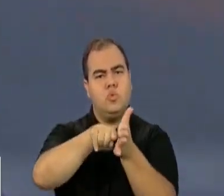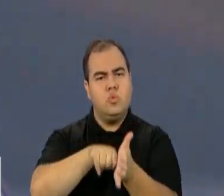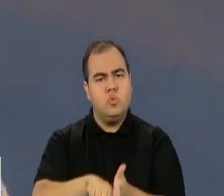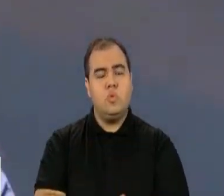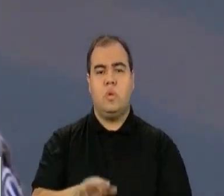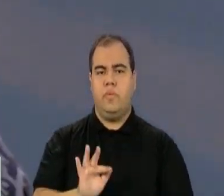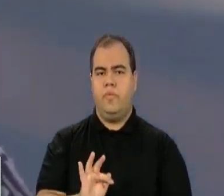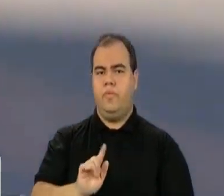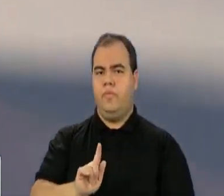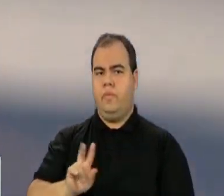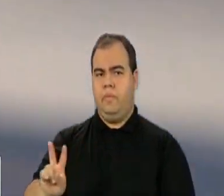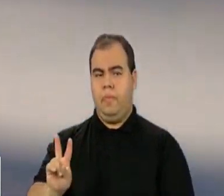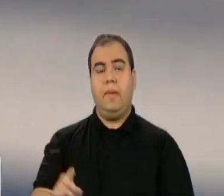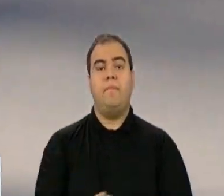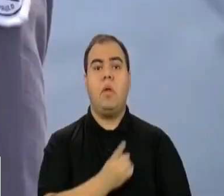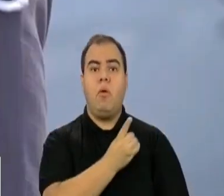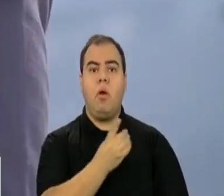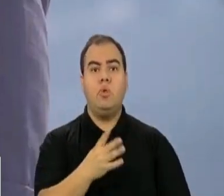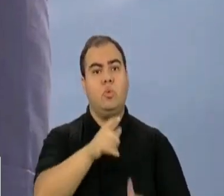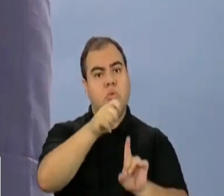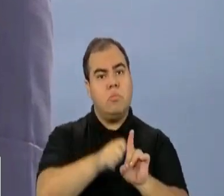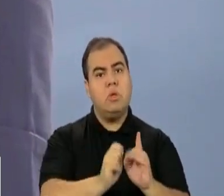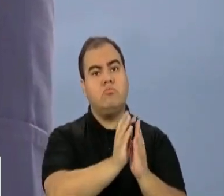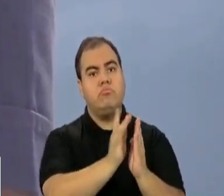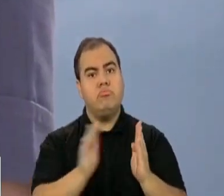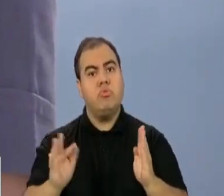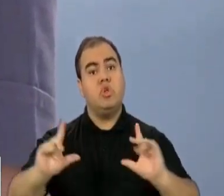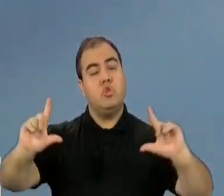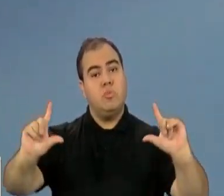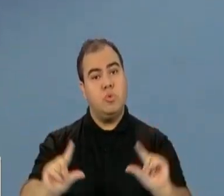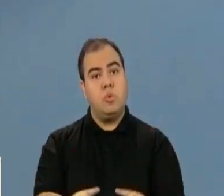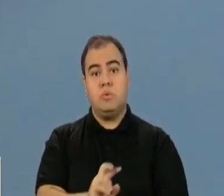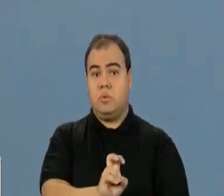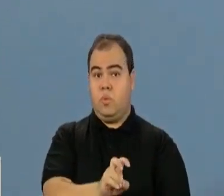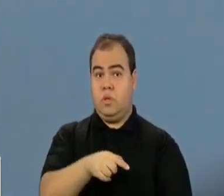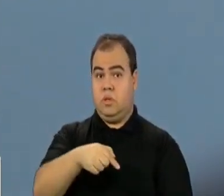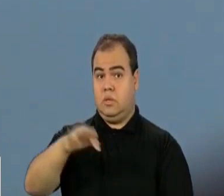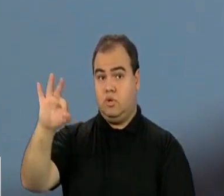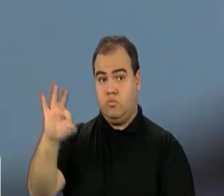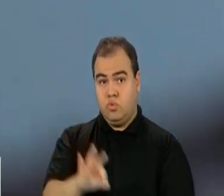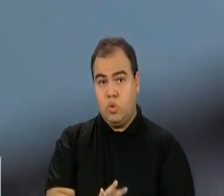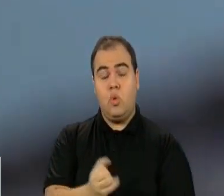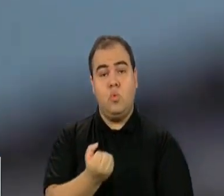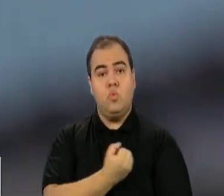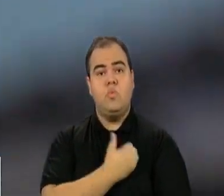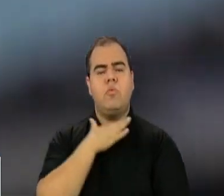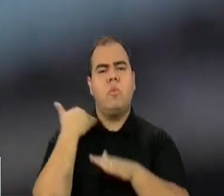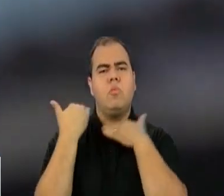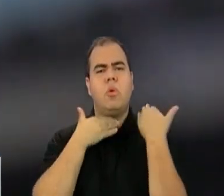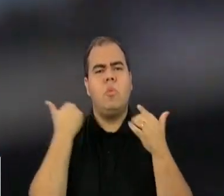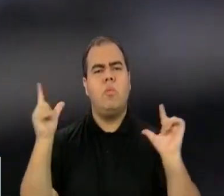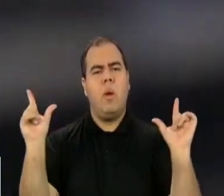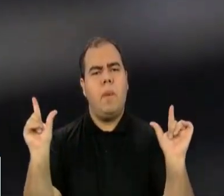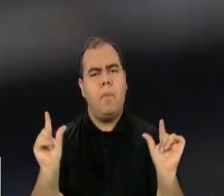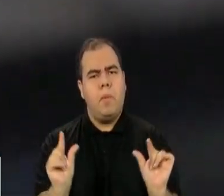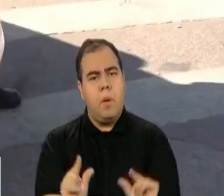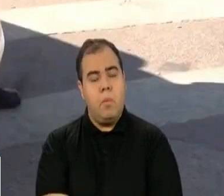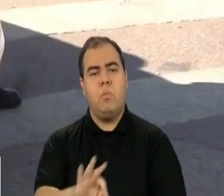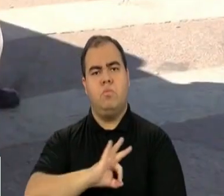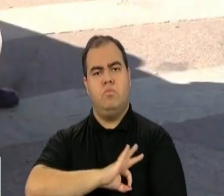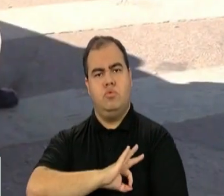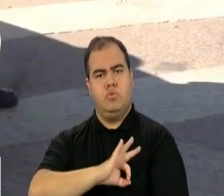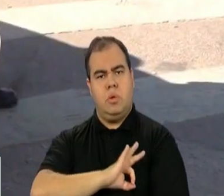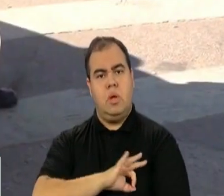Vargas Em 14 meses a medida reduziu em 57% O número de mortes cometidas por policiais